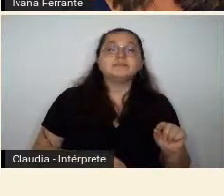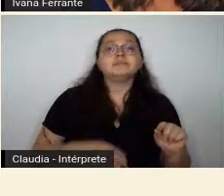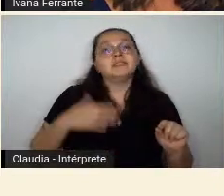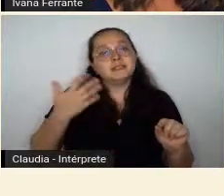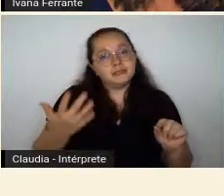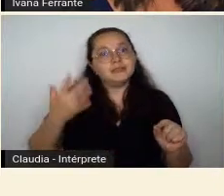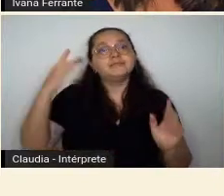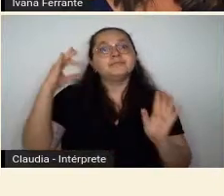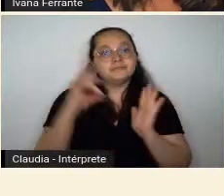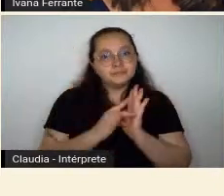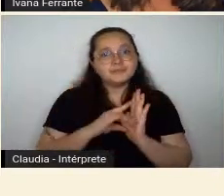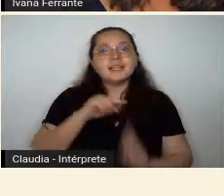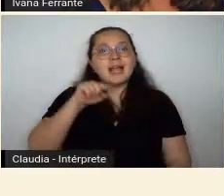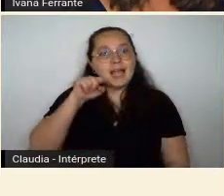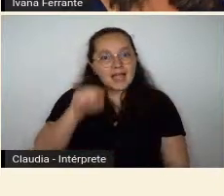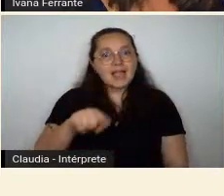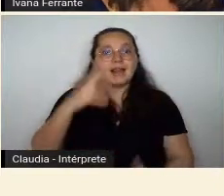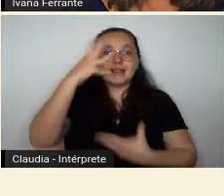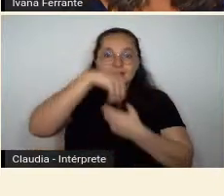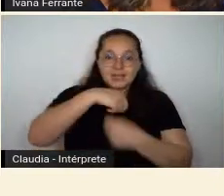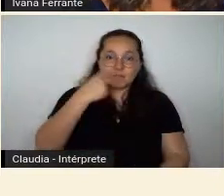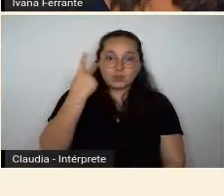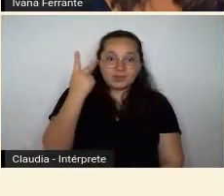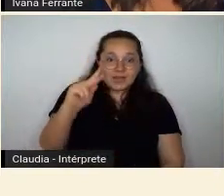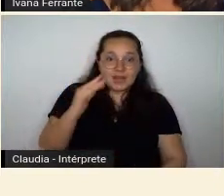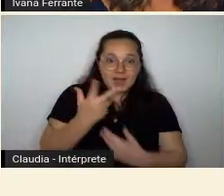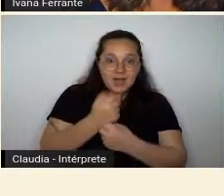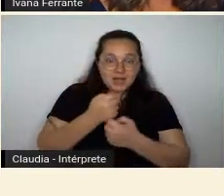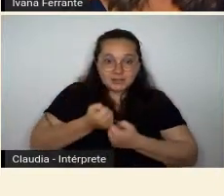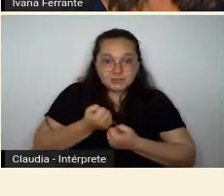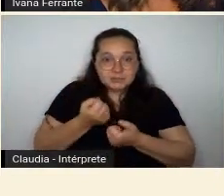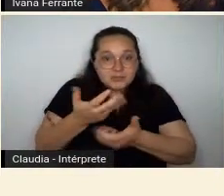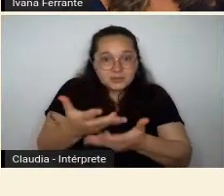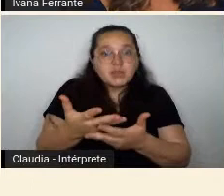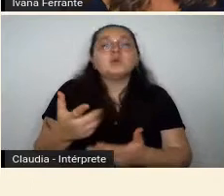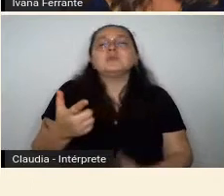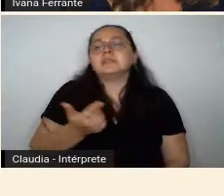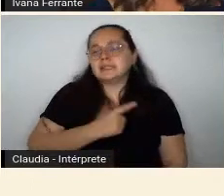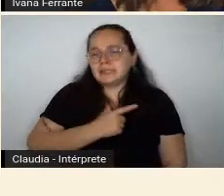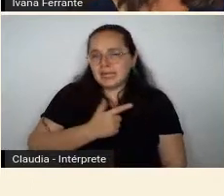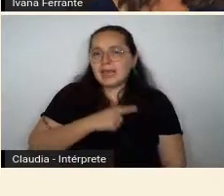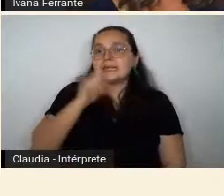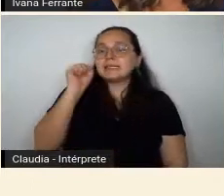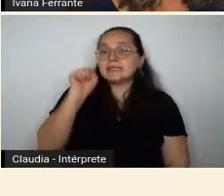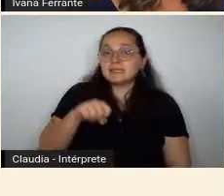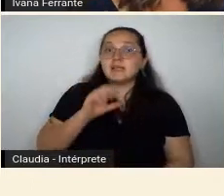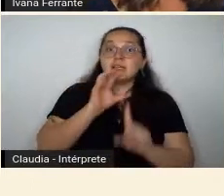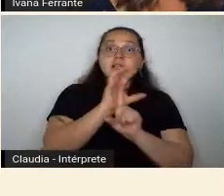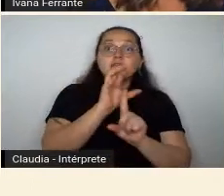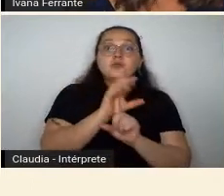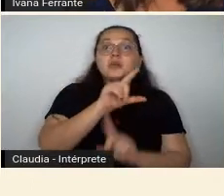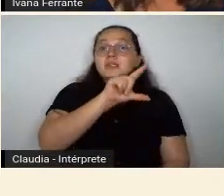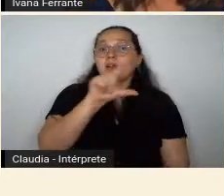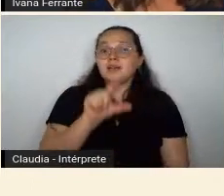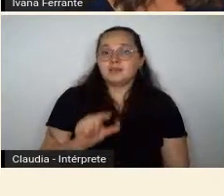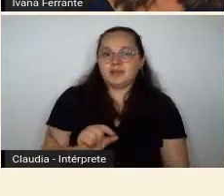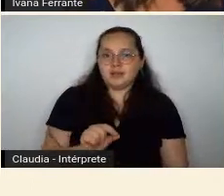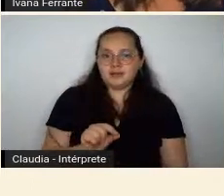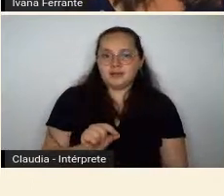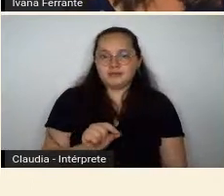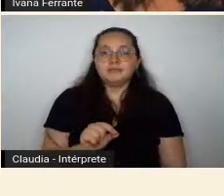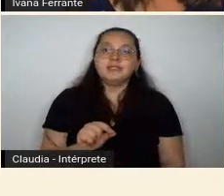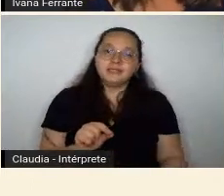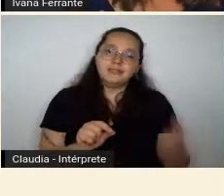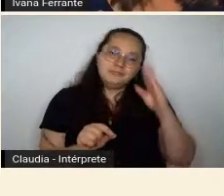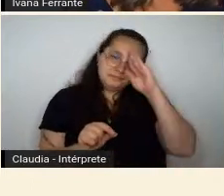para a sua arte, para a sua expressão artística, muita influência da Itália, especialmente do seu professor,